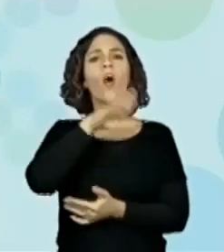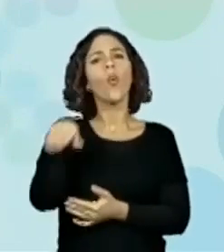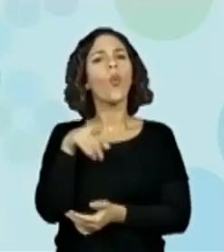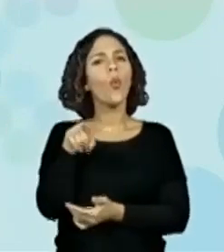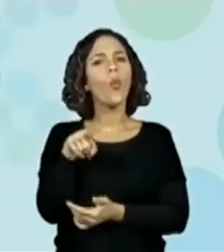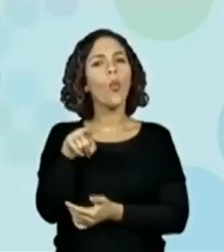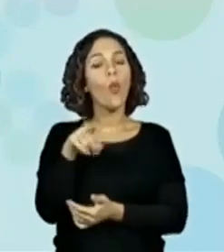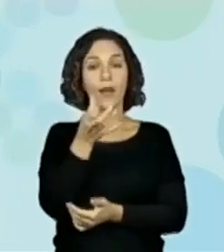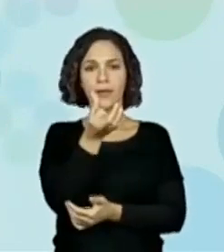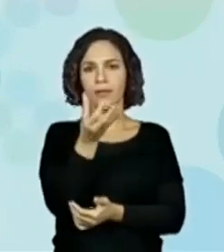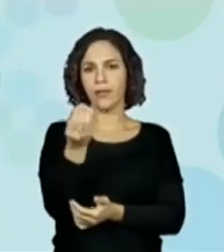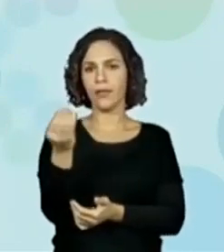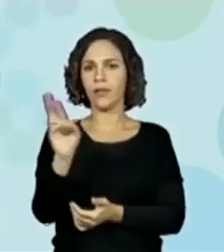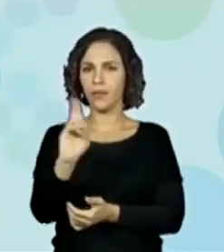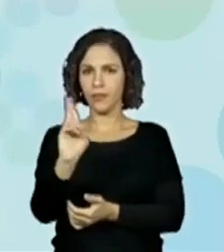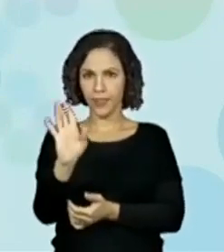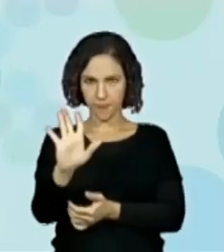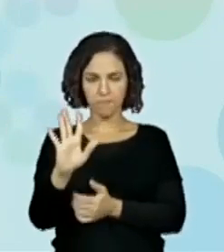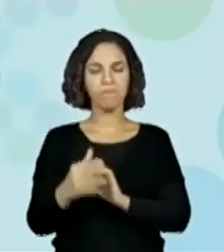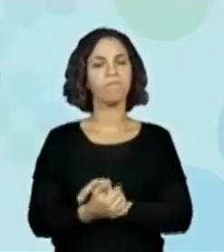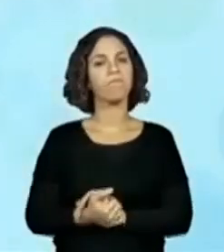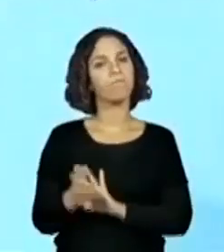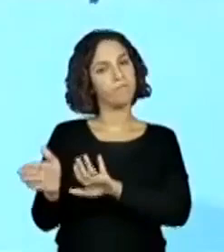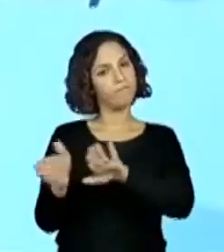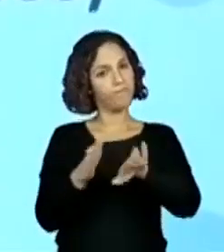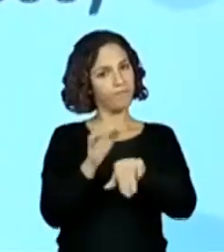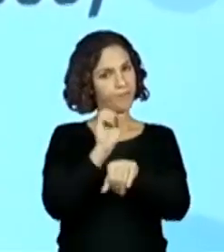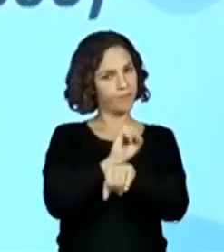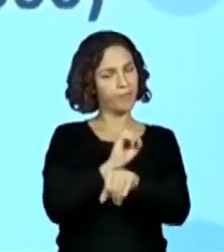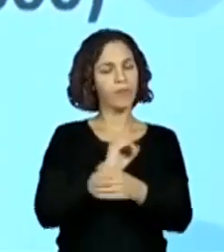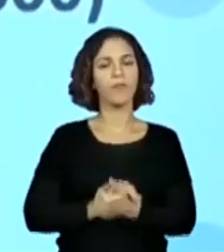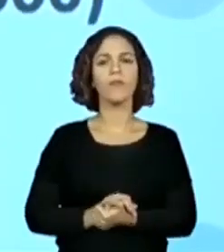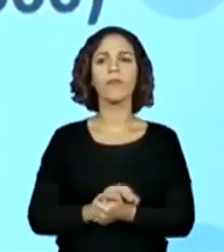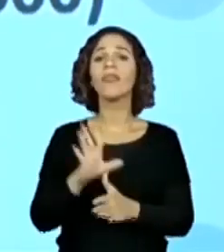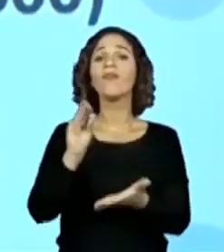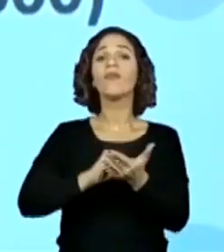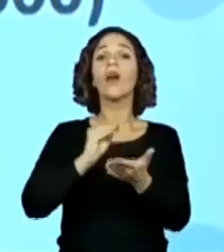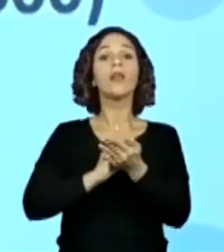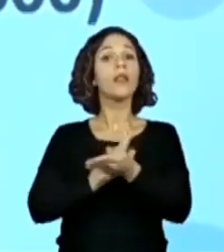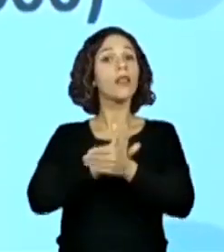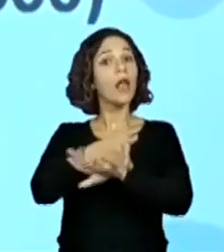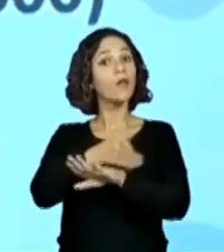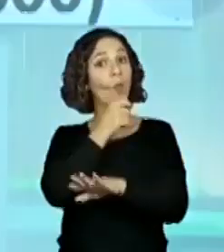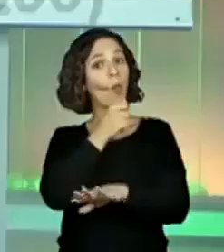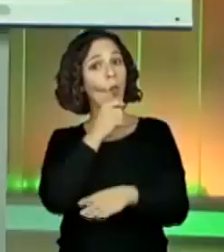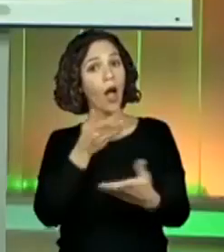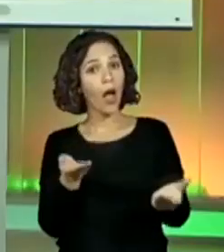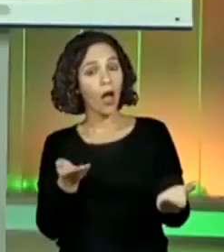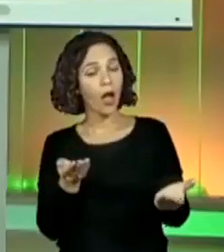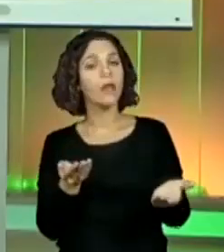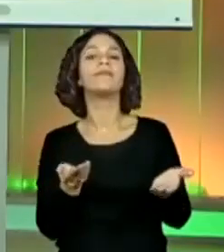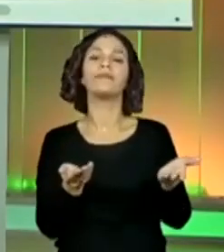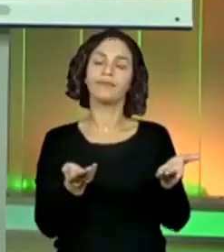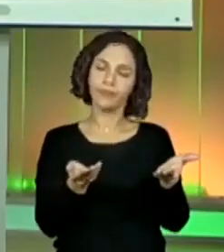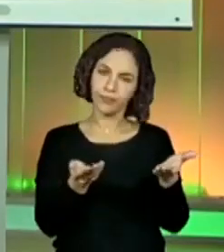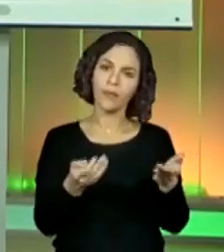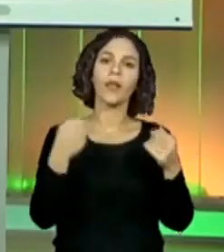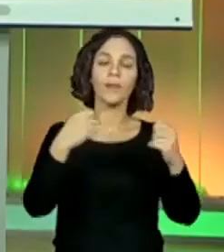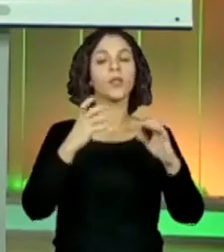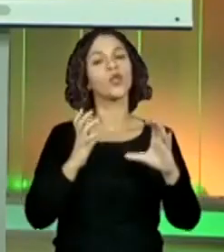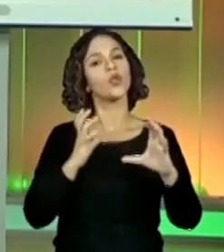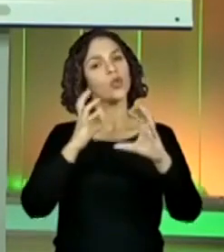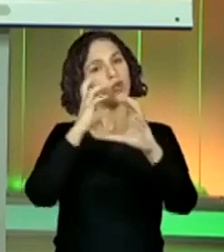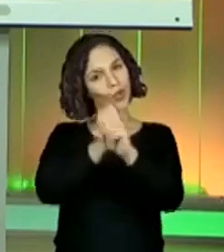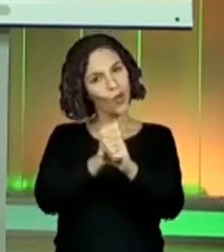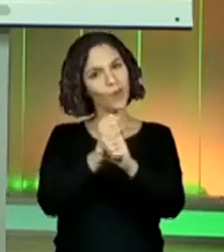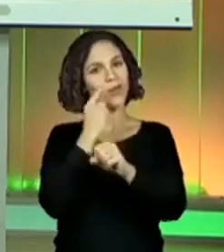valor aí de 600 reais. Né? Só que aí falta a entrada, né? De 100 reais. Então, eu tenho que pegar